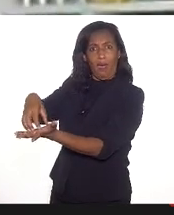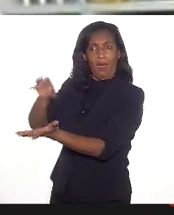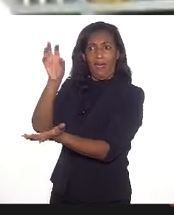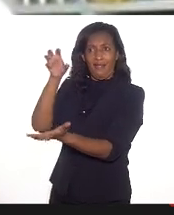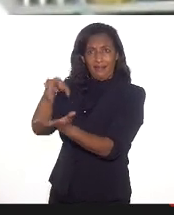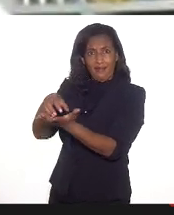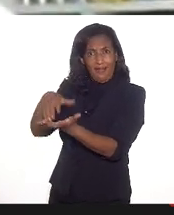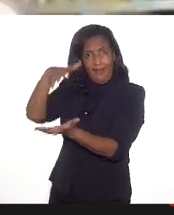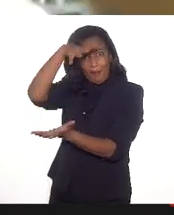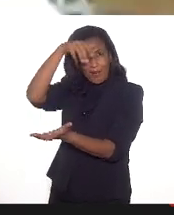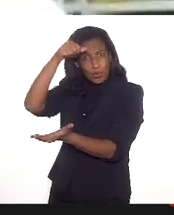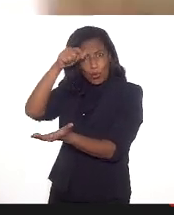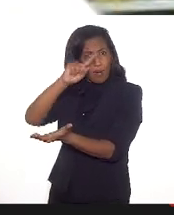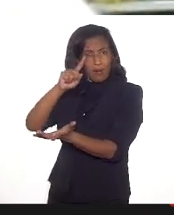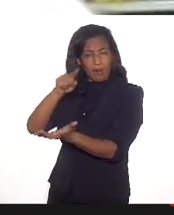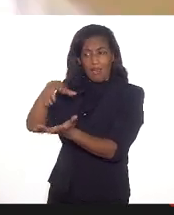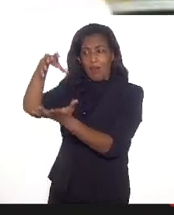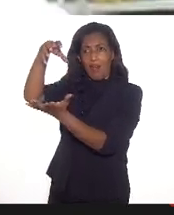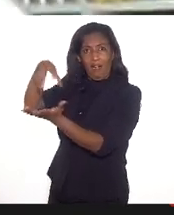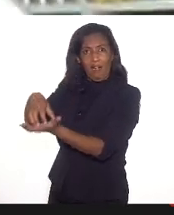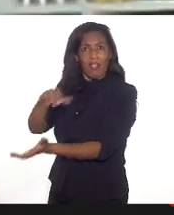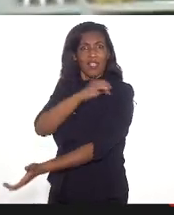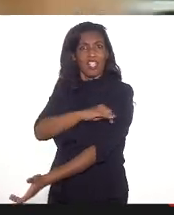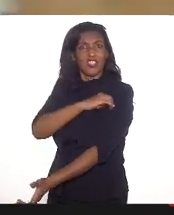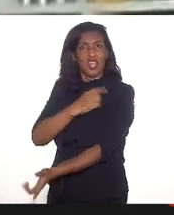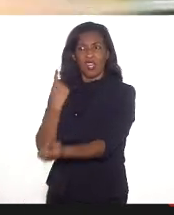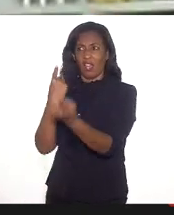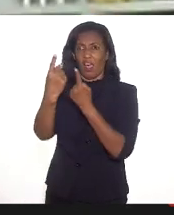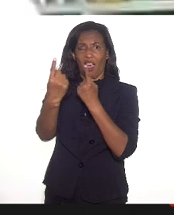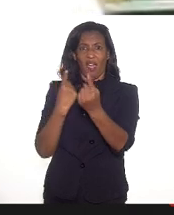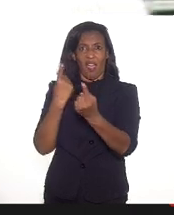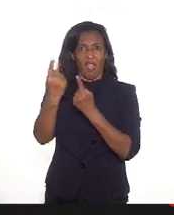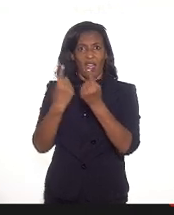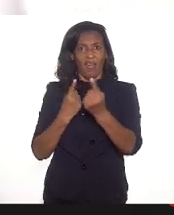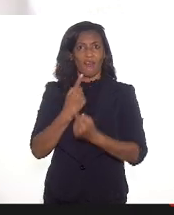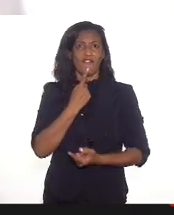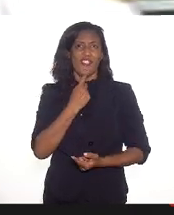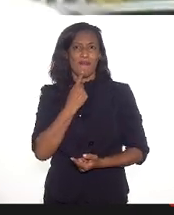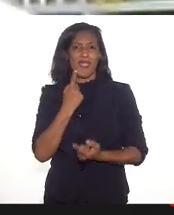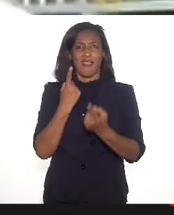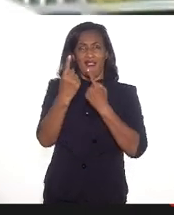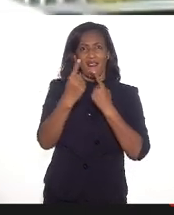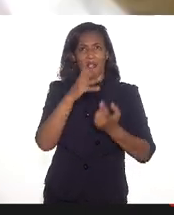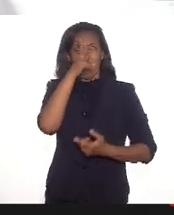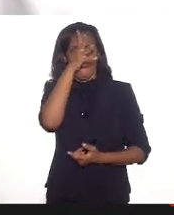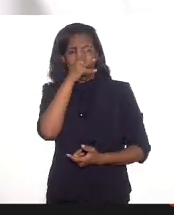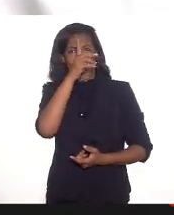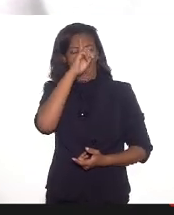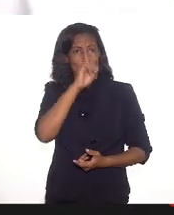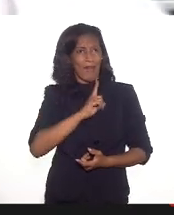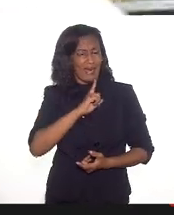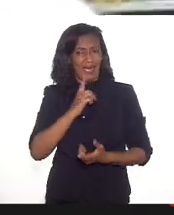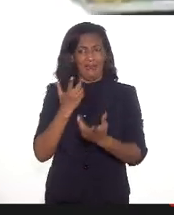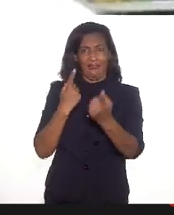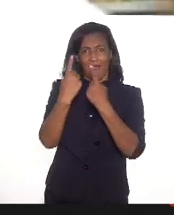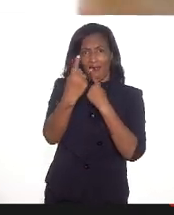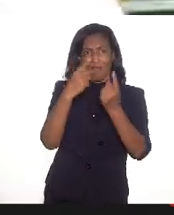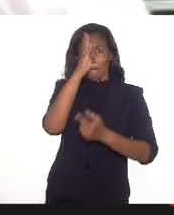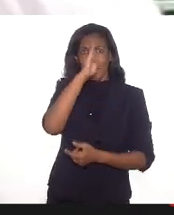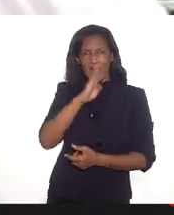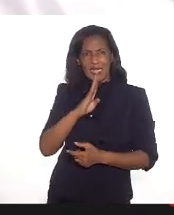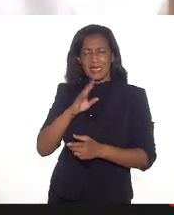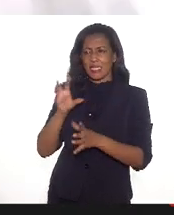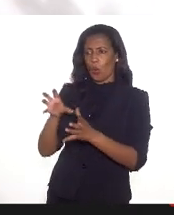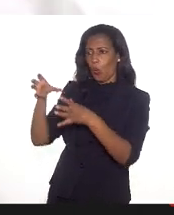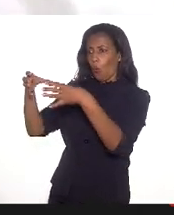Rio de Janeiro, entre a linha vermelha e Maré, na Avenida Brasil, próximo ao centro tecnológico é o Fundão, a Fundação Oswaldo Cruz, o